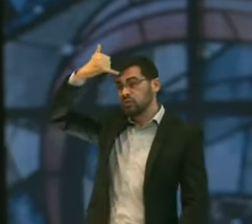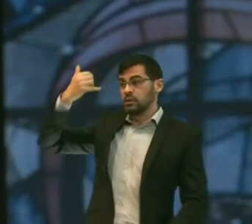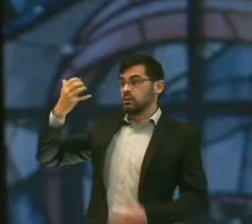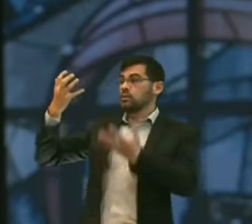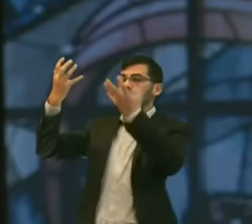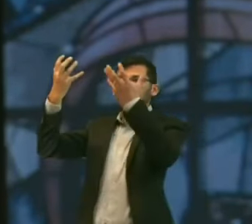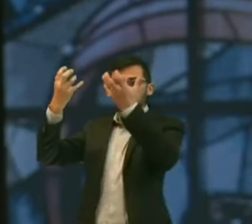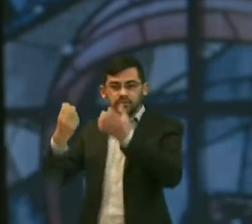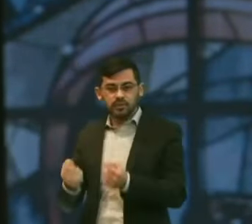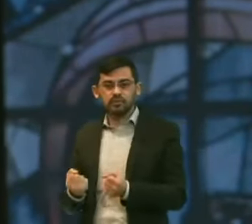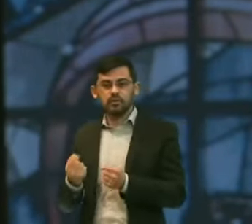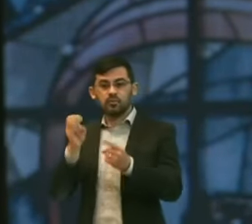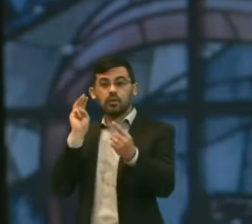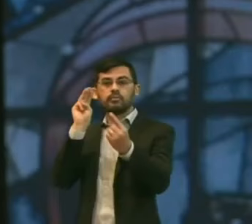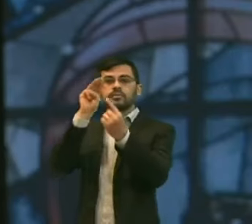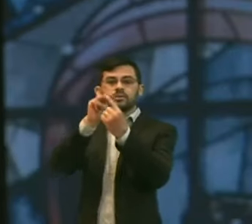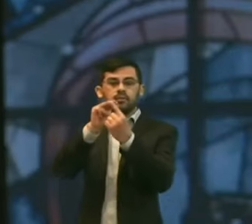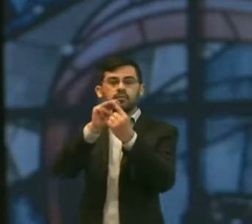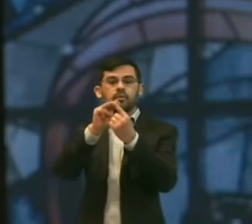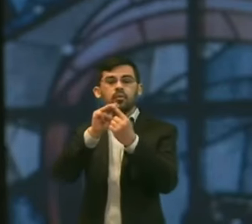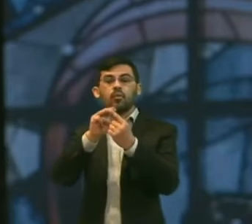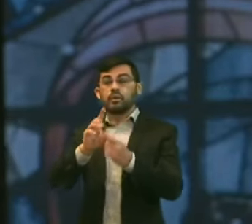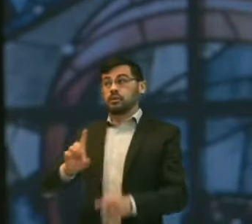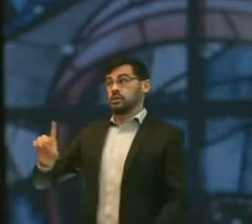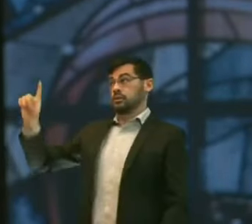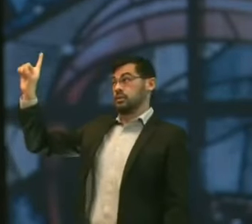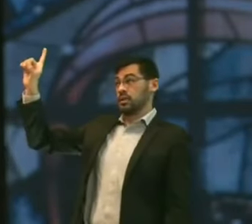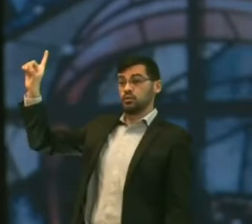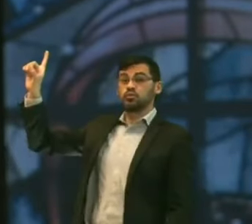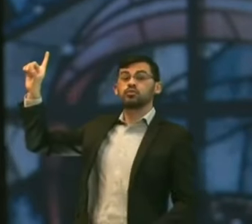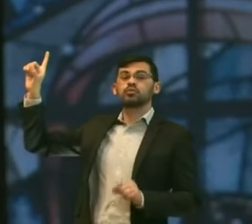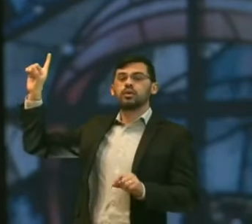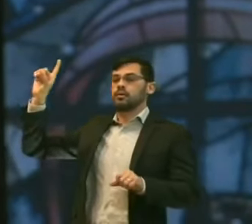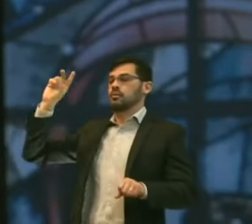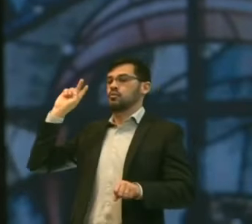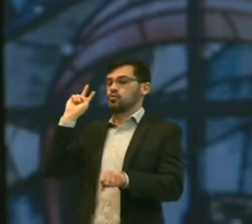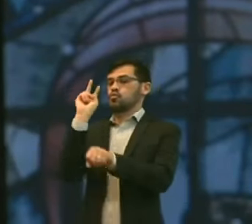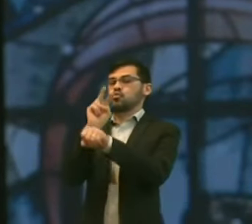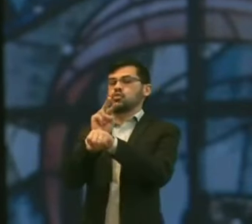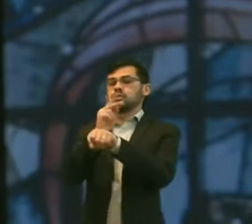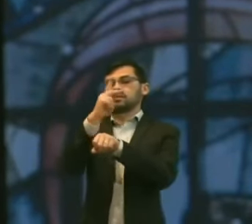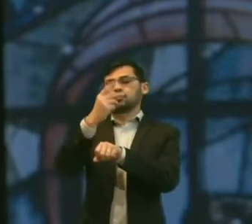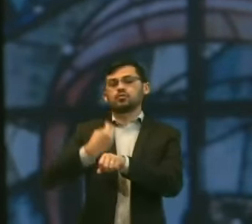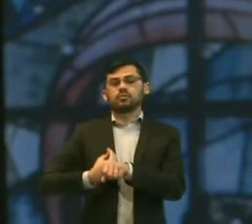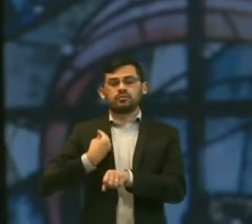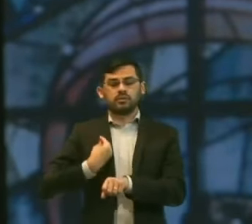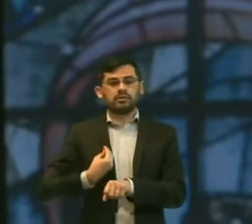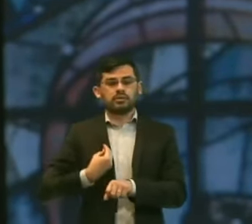servir Ele cuida Do que preocupa Você